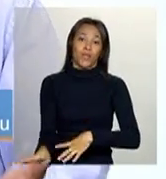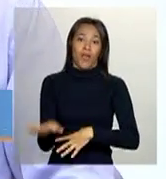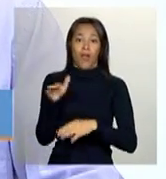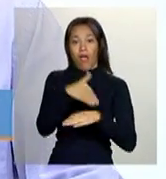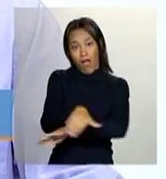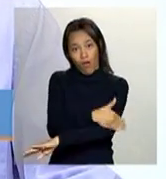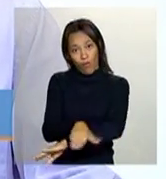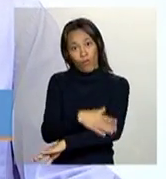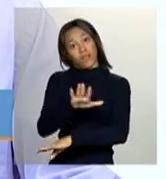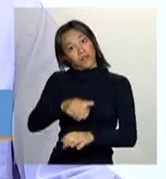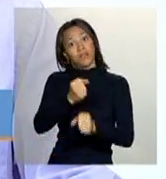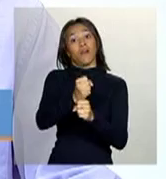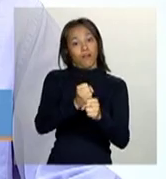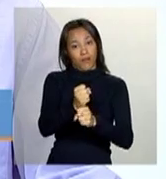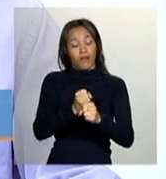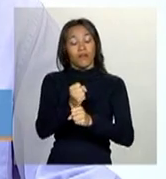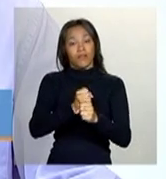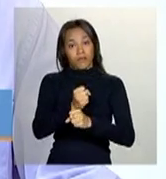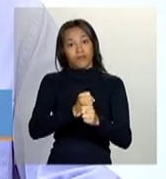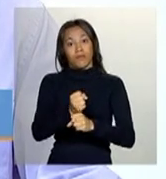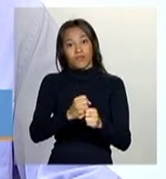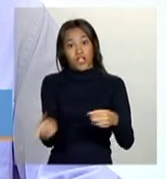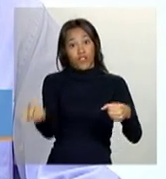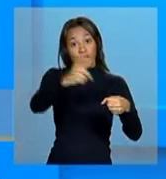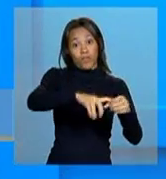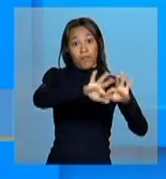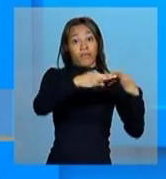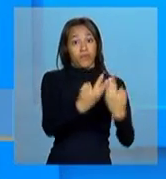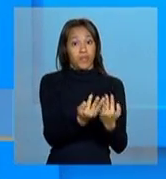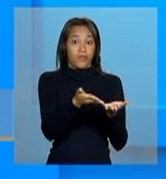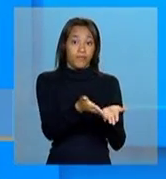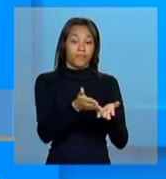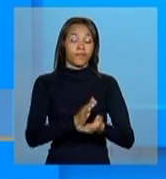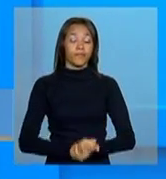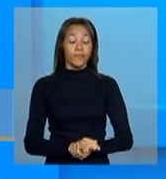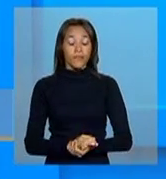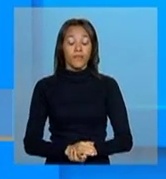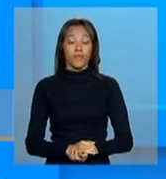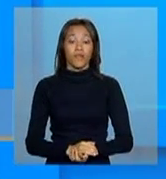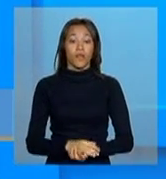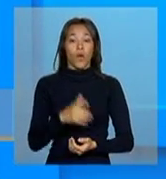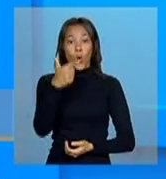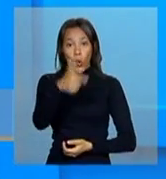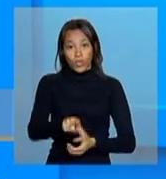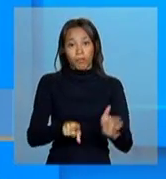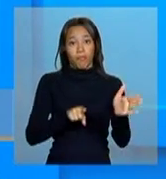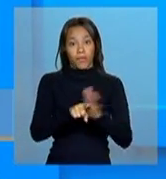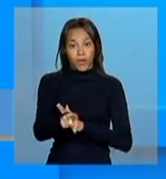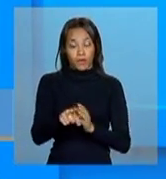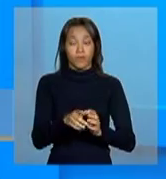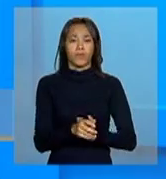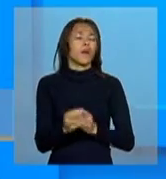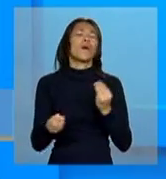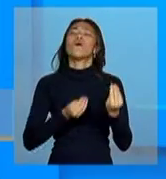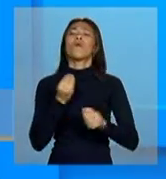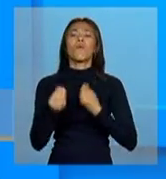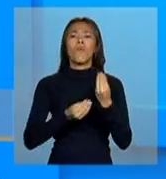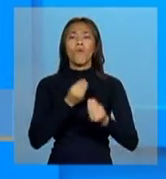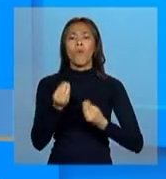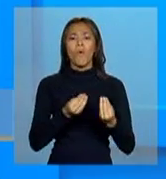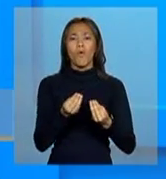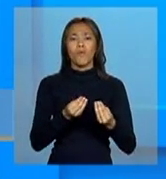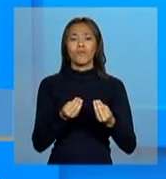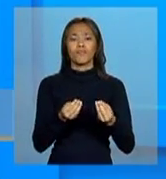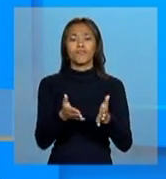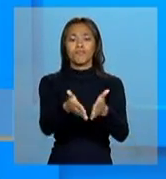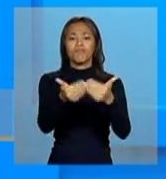anos, inclusive, para ele retomar os vínculos. A Regina Coeli, qual a forma de solicitação do guia? Esse